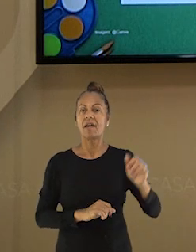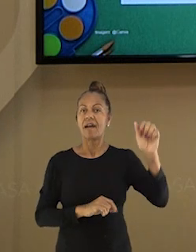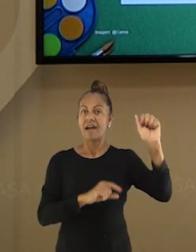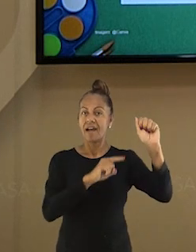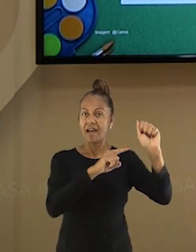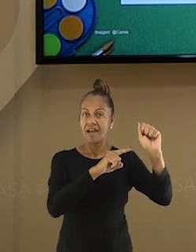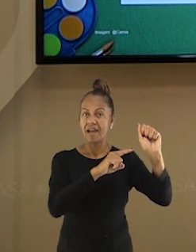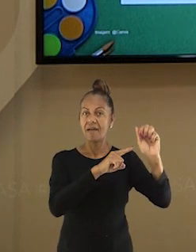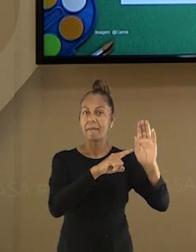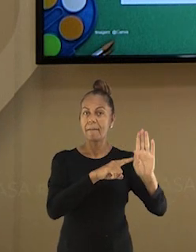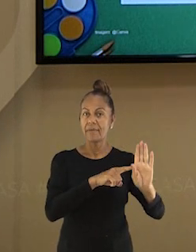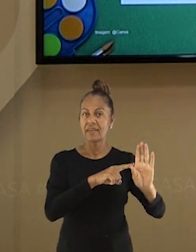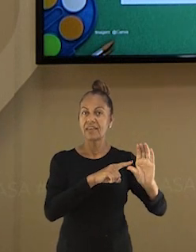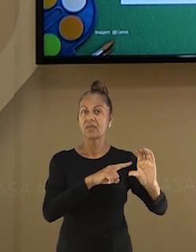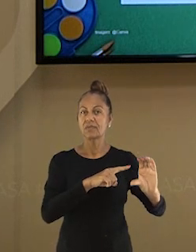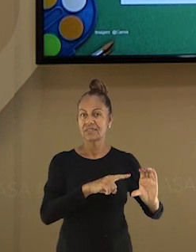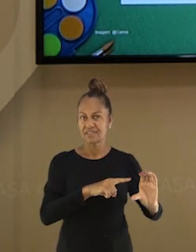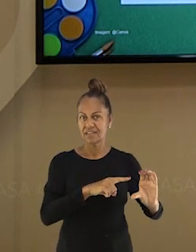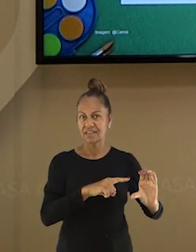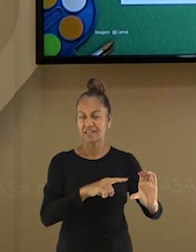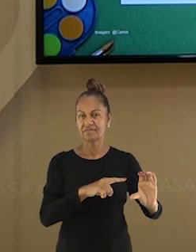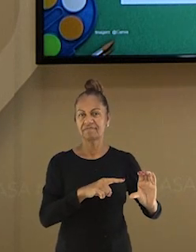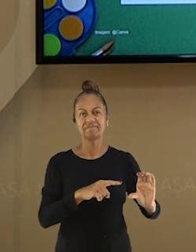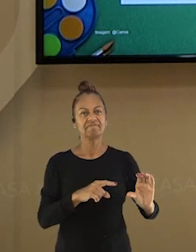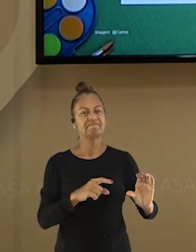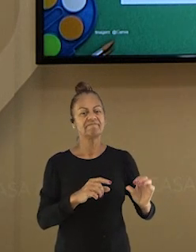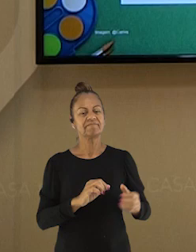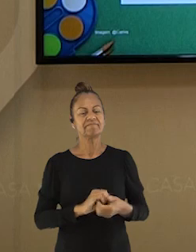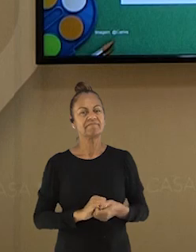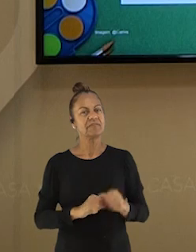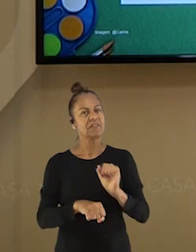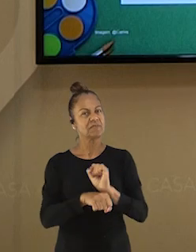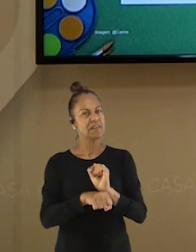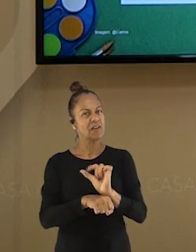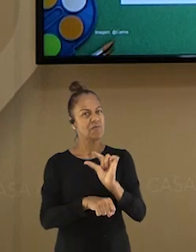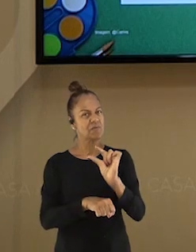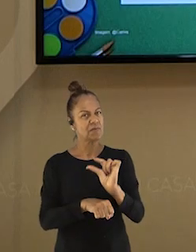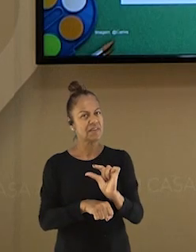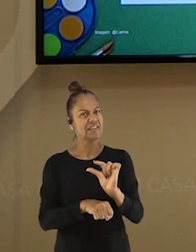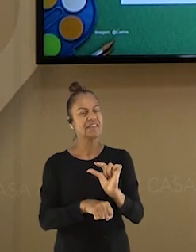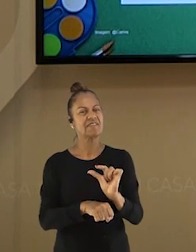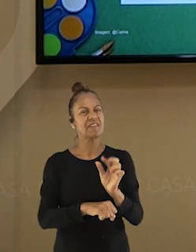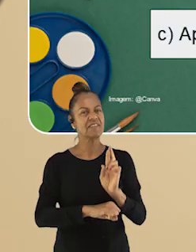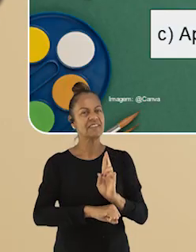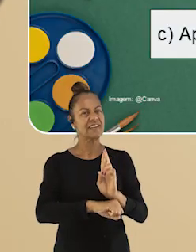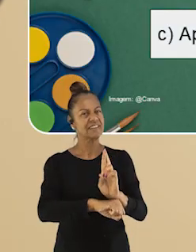Ou letra C, apagar as luzes ao sair? Vou te dar um tempo para você pensar.